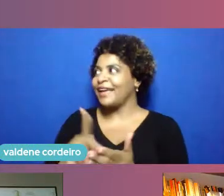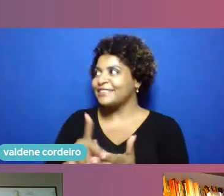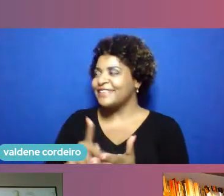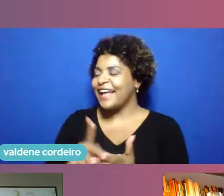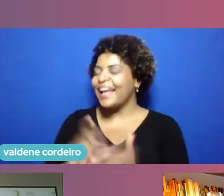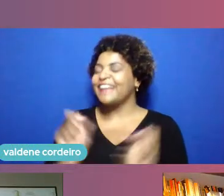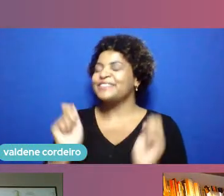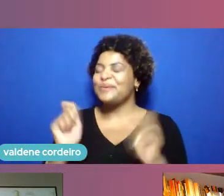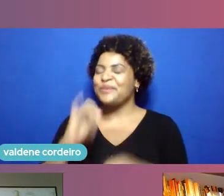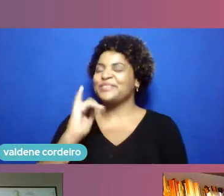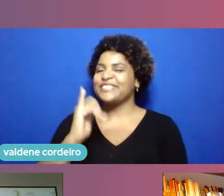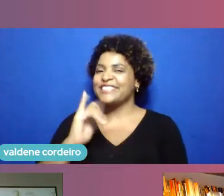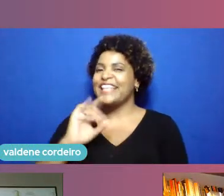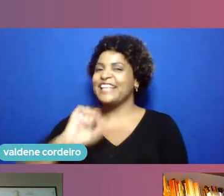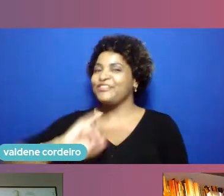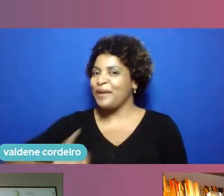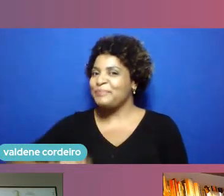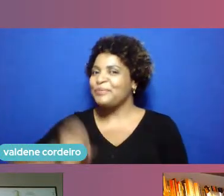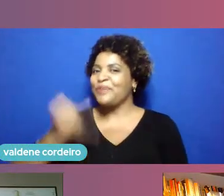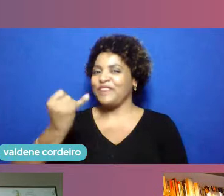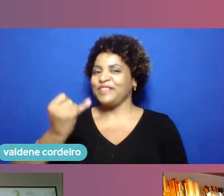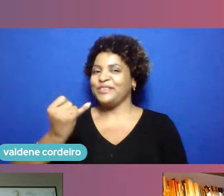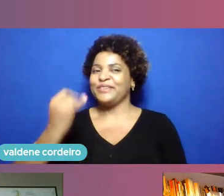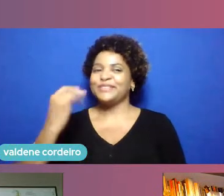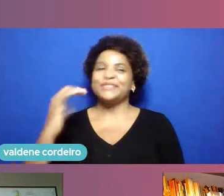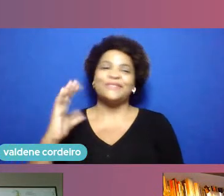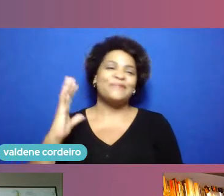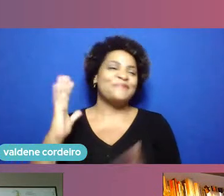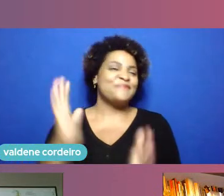proveitosa maravilhosa queremos mais